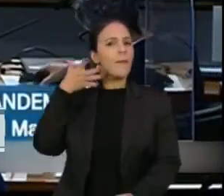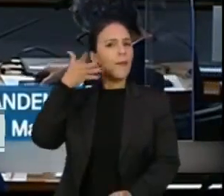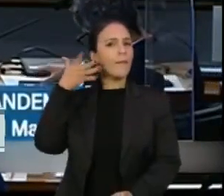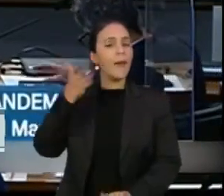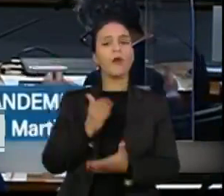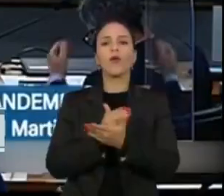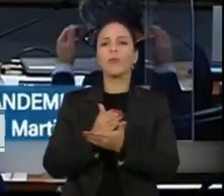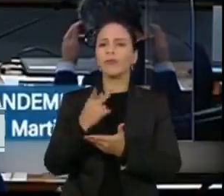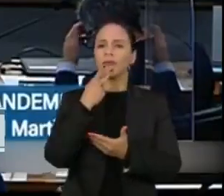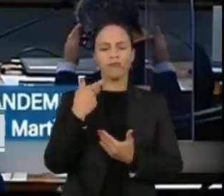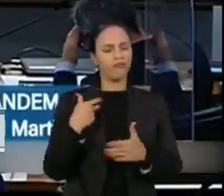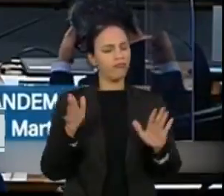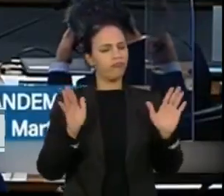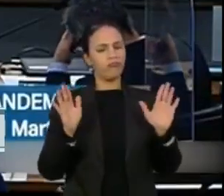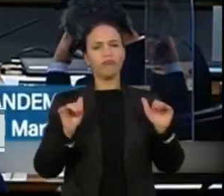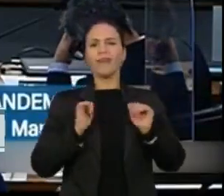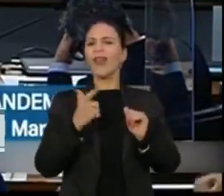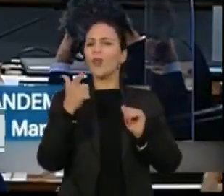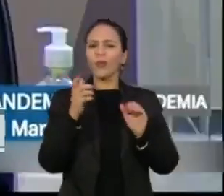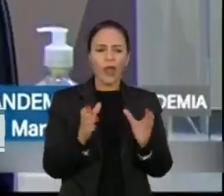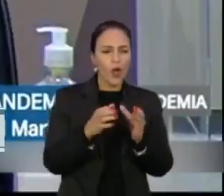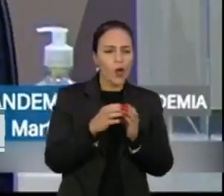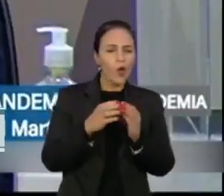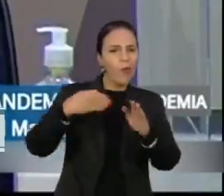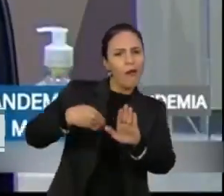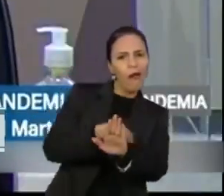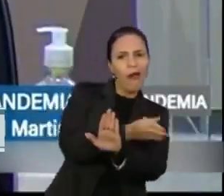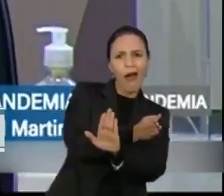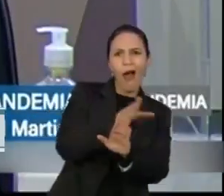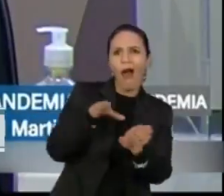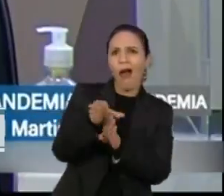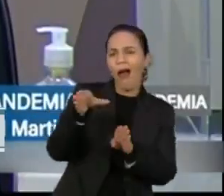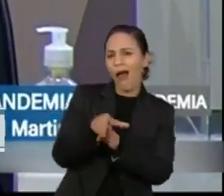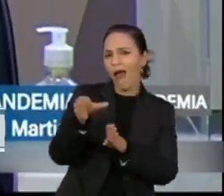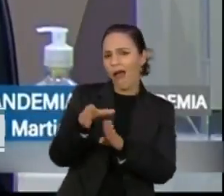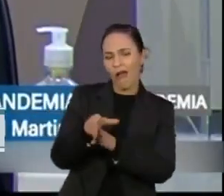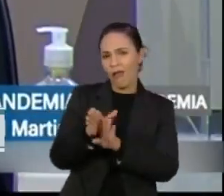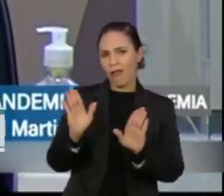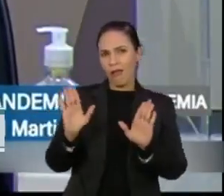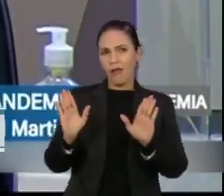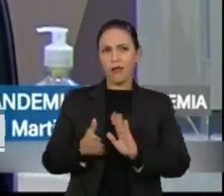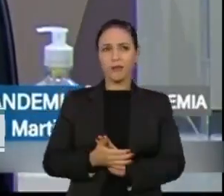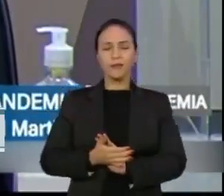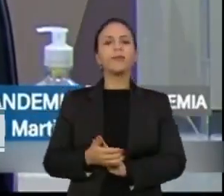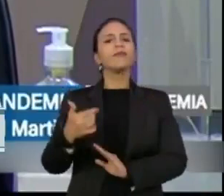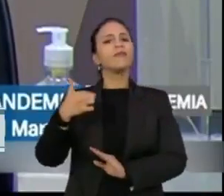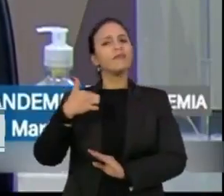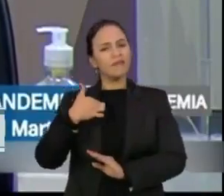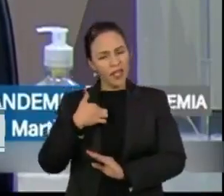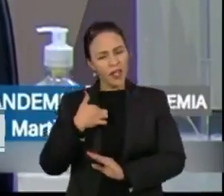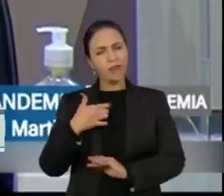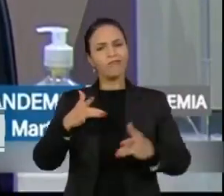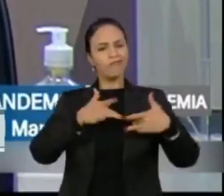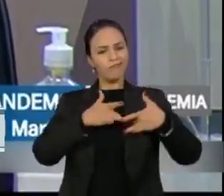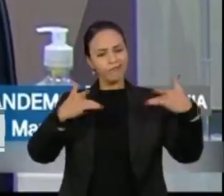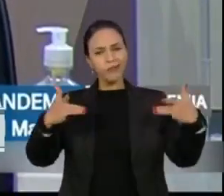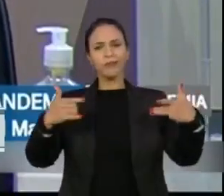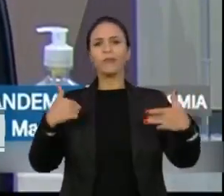negou a existência do gabinete paralelo. A minha disposição de servir o país,